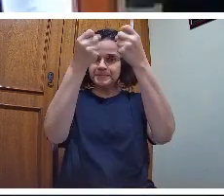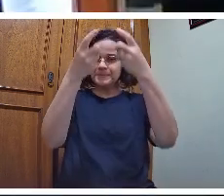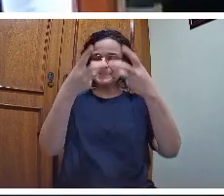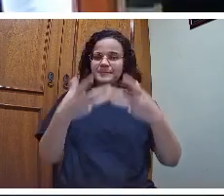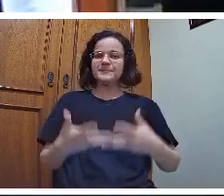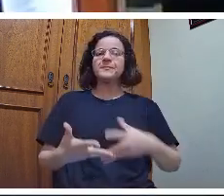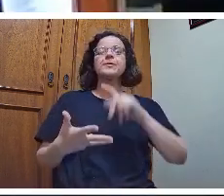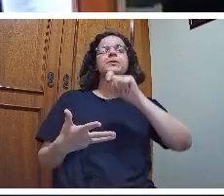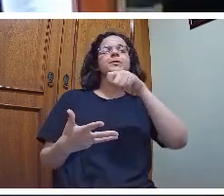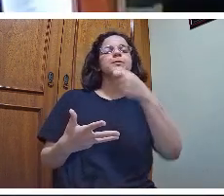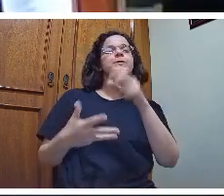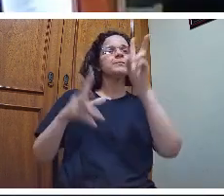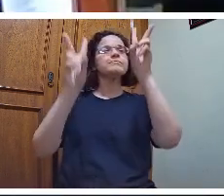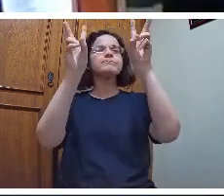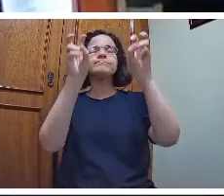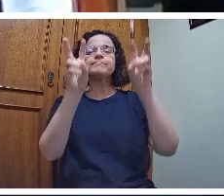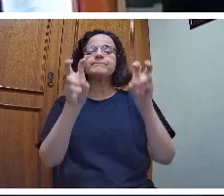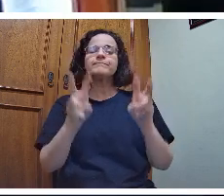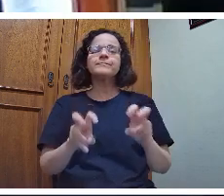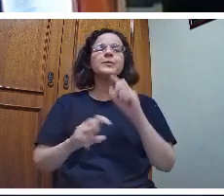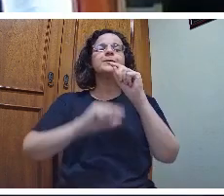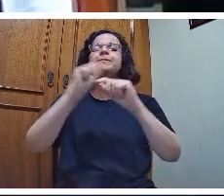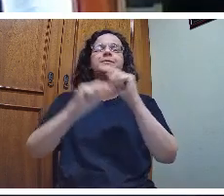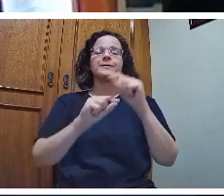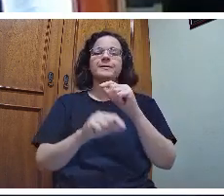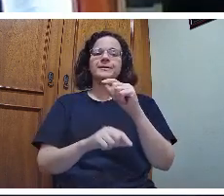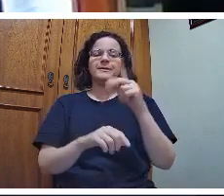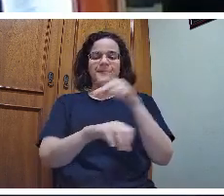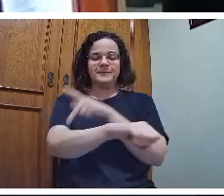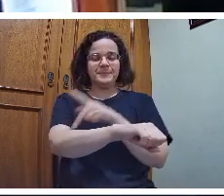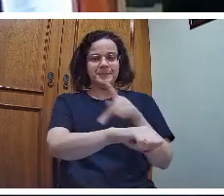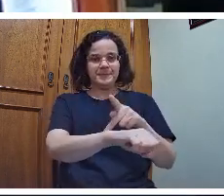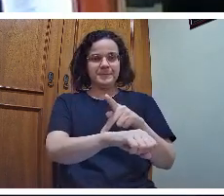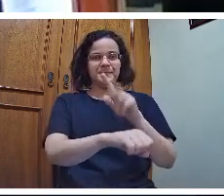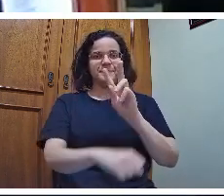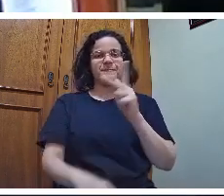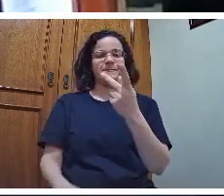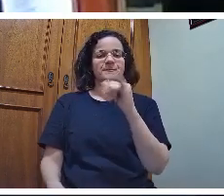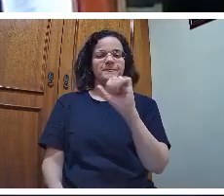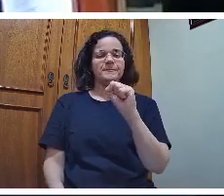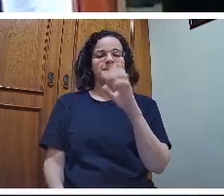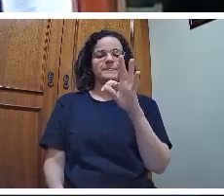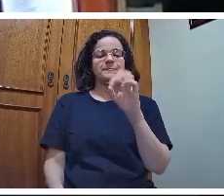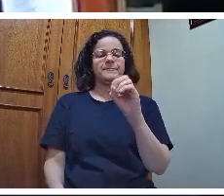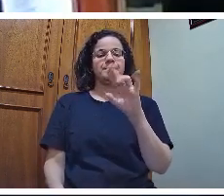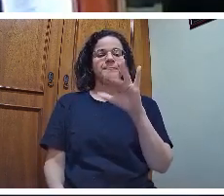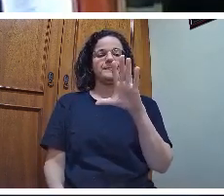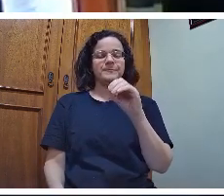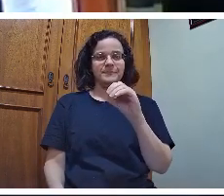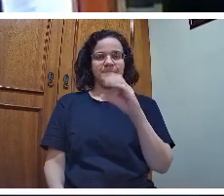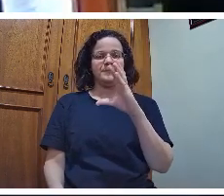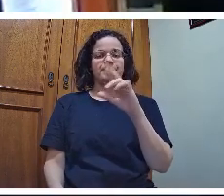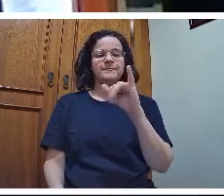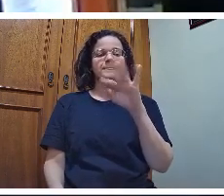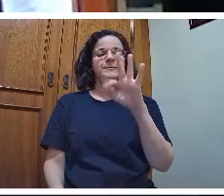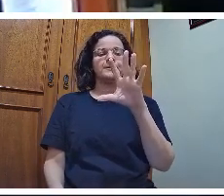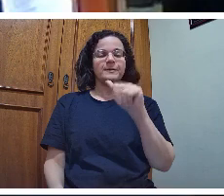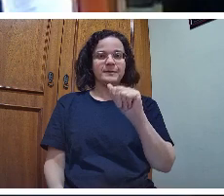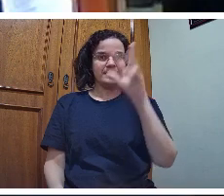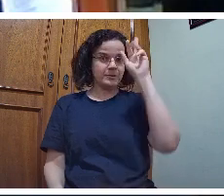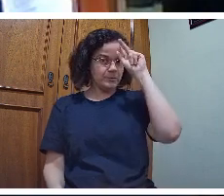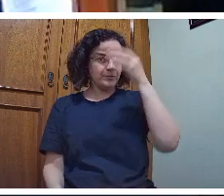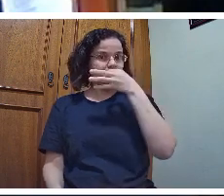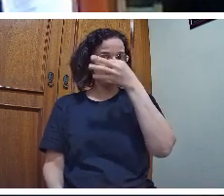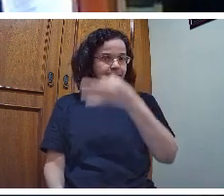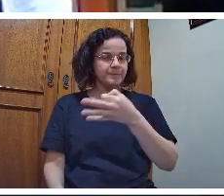explicitar alguns aspectos da pedagogia histórico-crítica, mais especificamente na parte didática, e